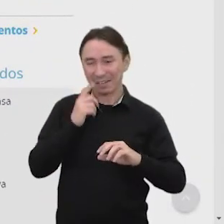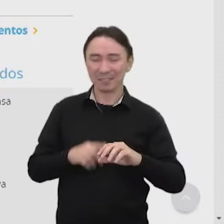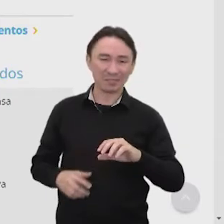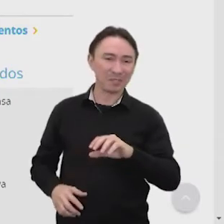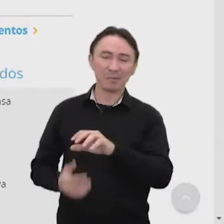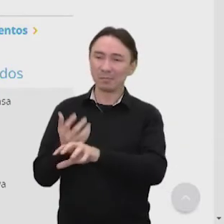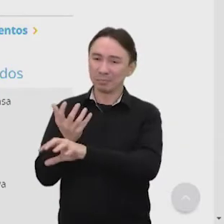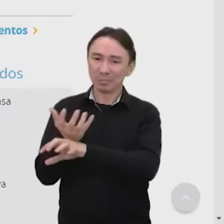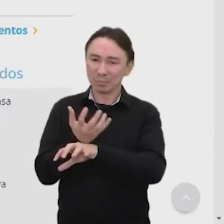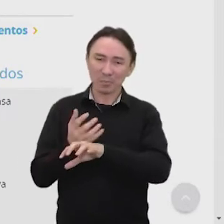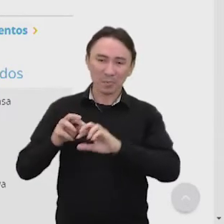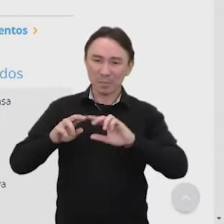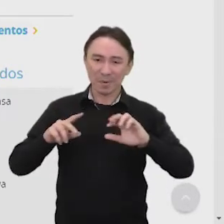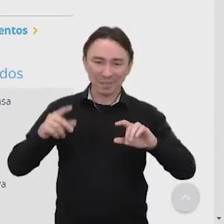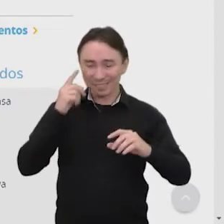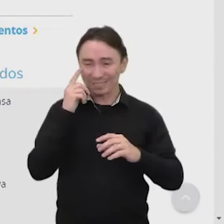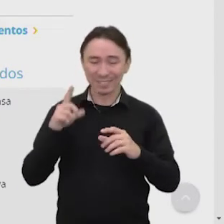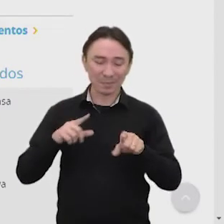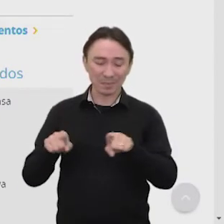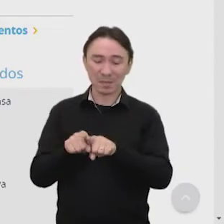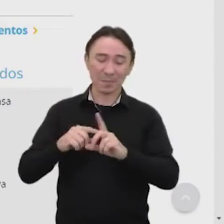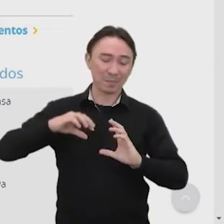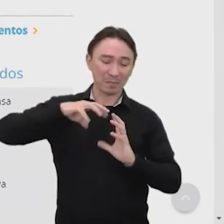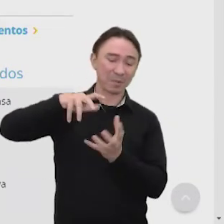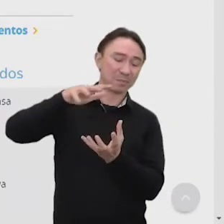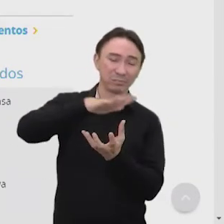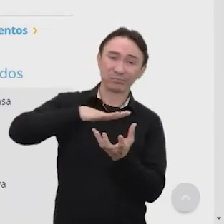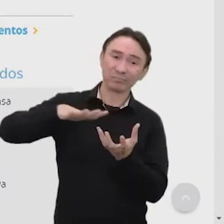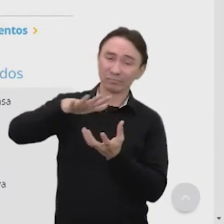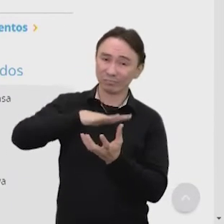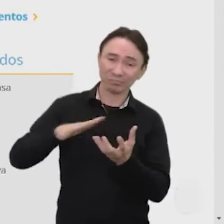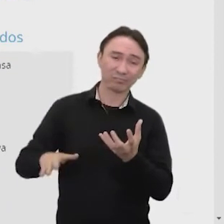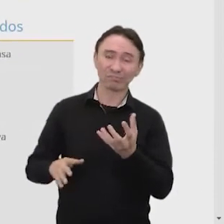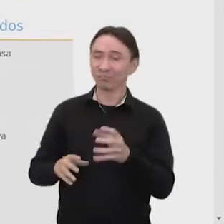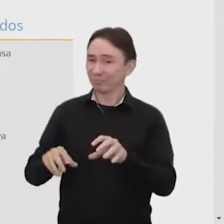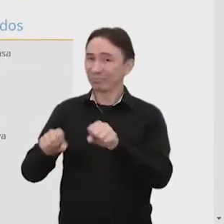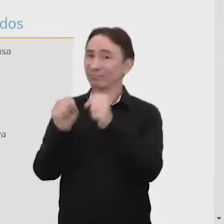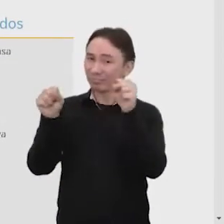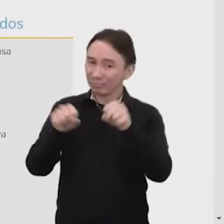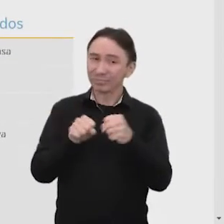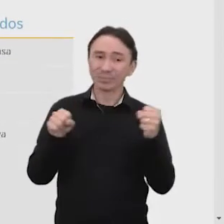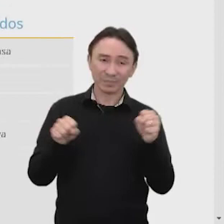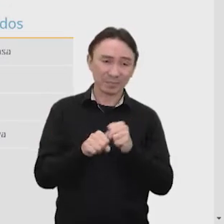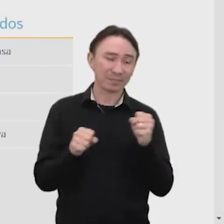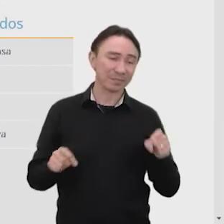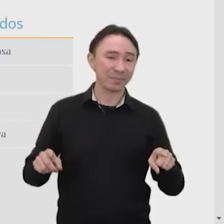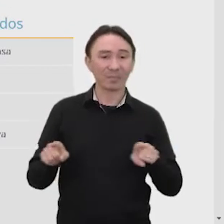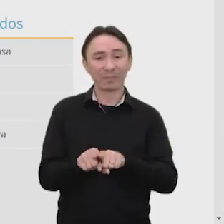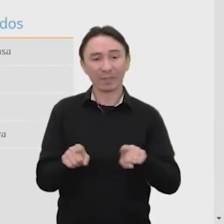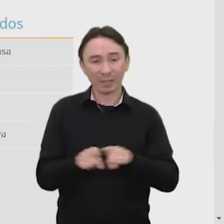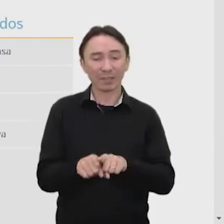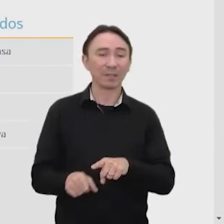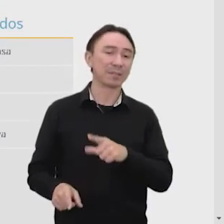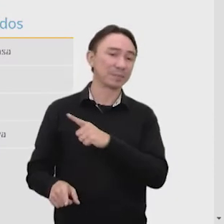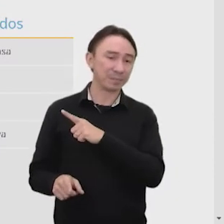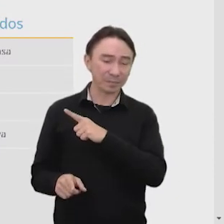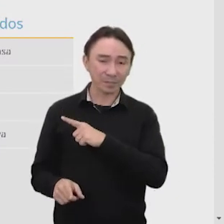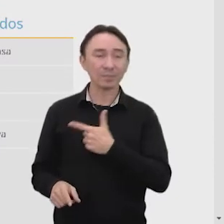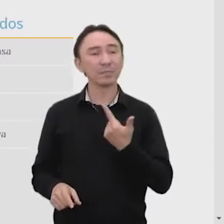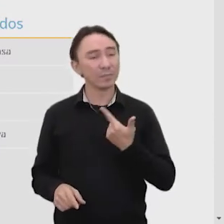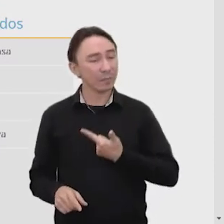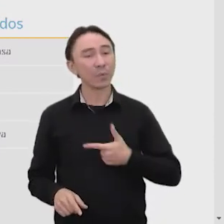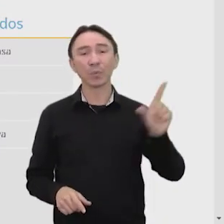tá? O problema é que... e outras fontes, como usinas termoelétricas usadas aí por combustíveis